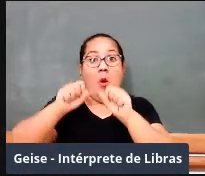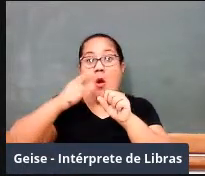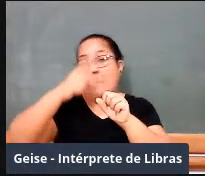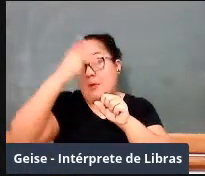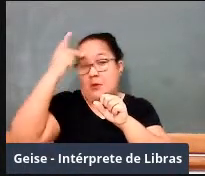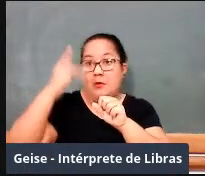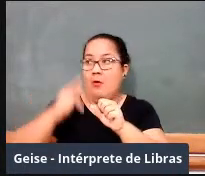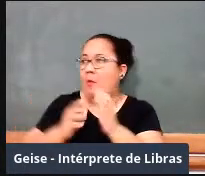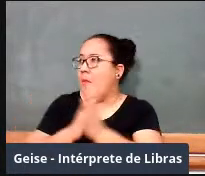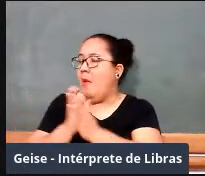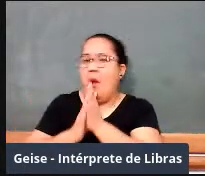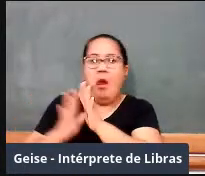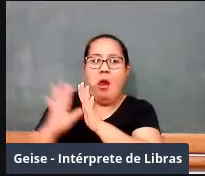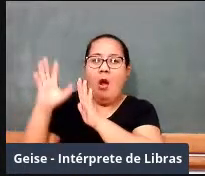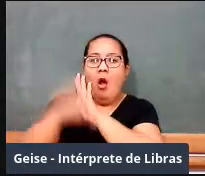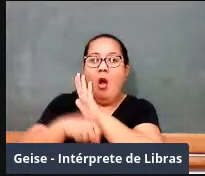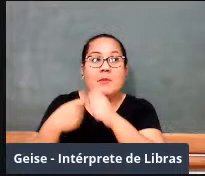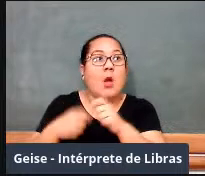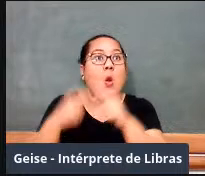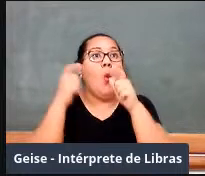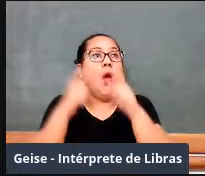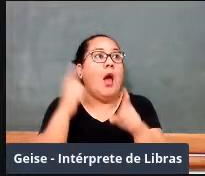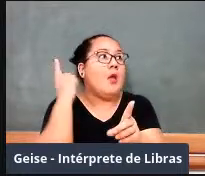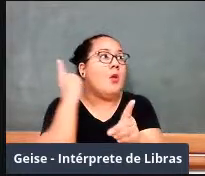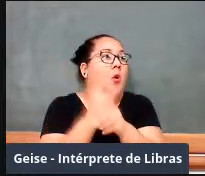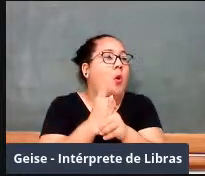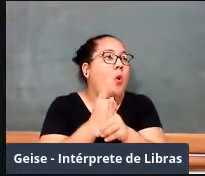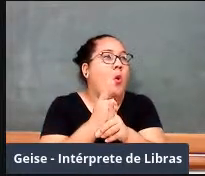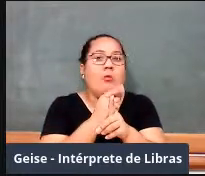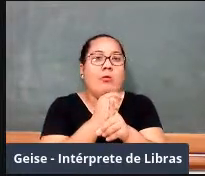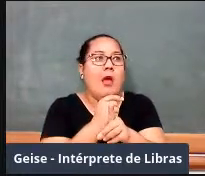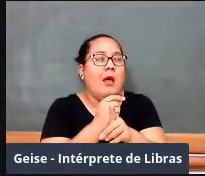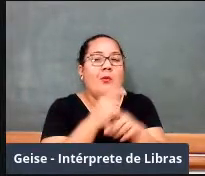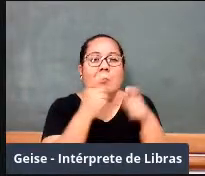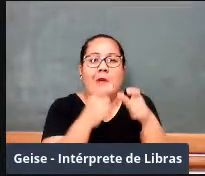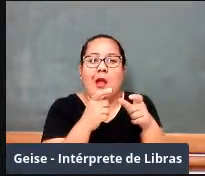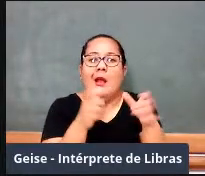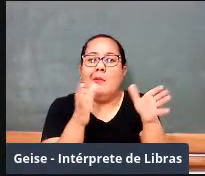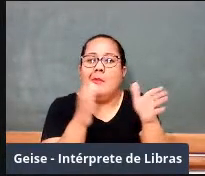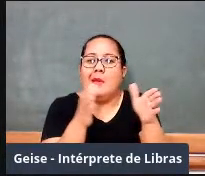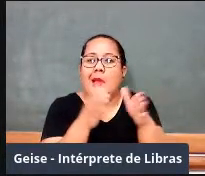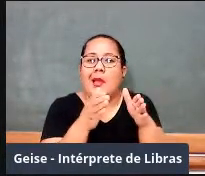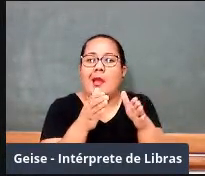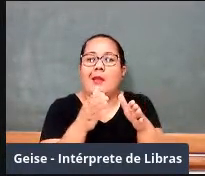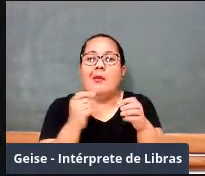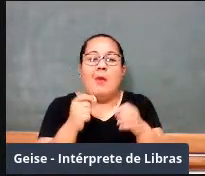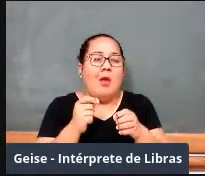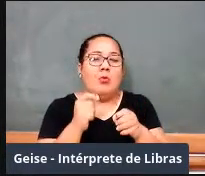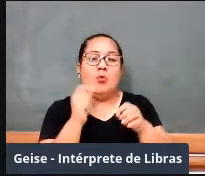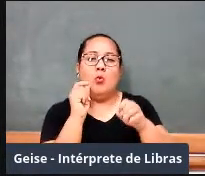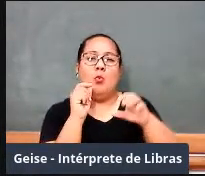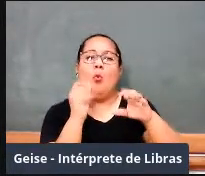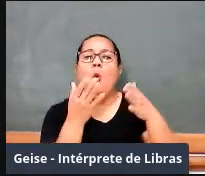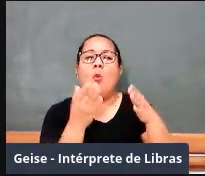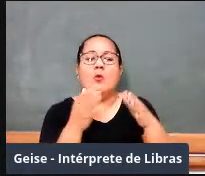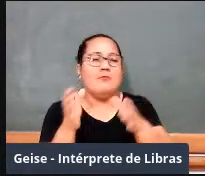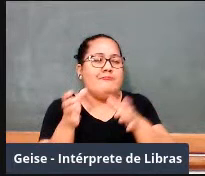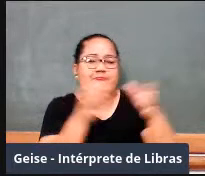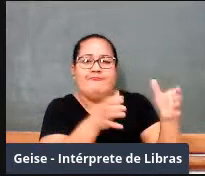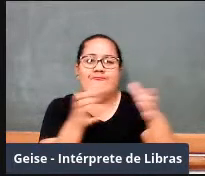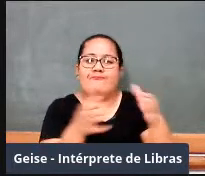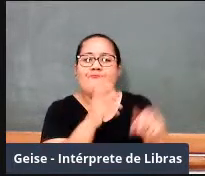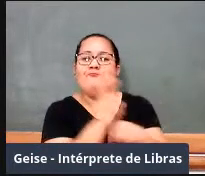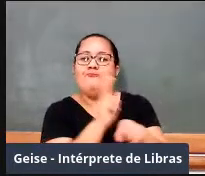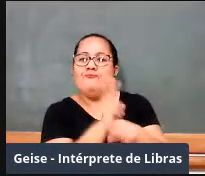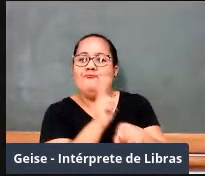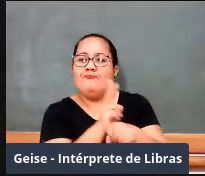Então, tem que guardar no menor espaço possível para ter o controle sobre. Então, problemas que faziam